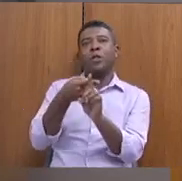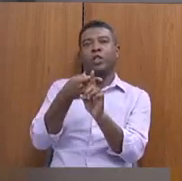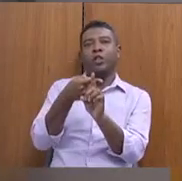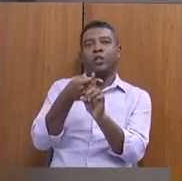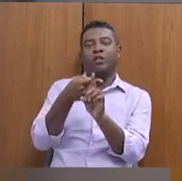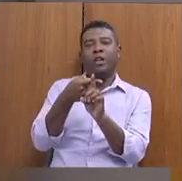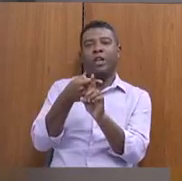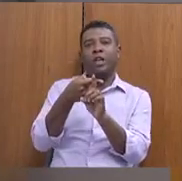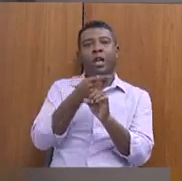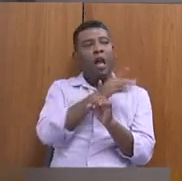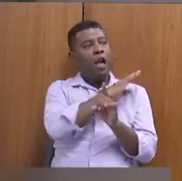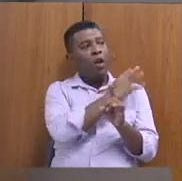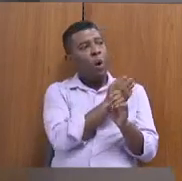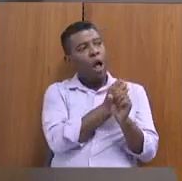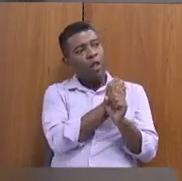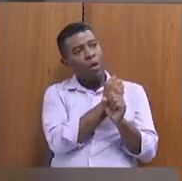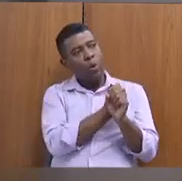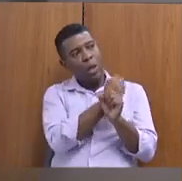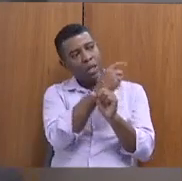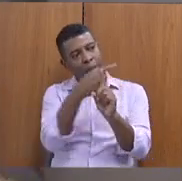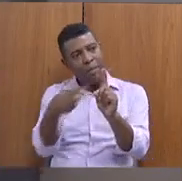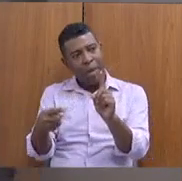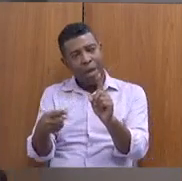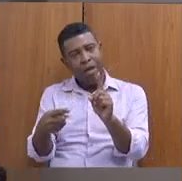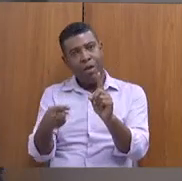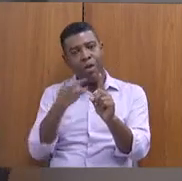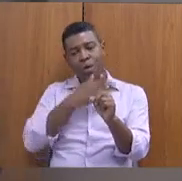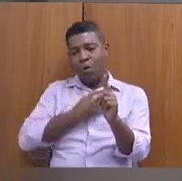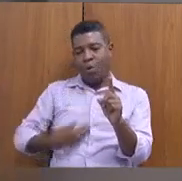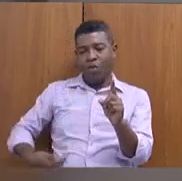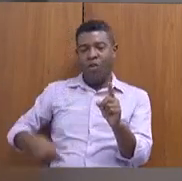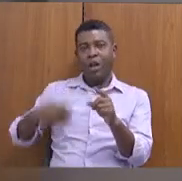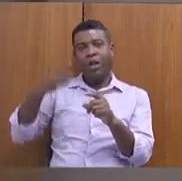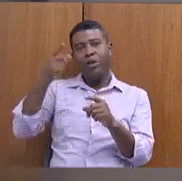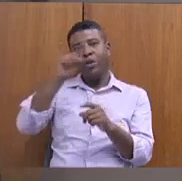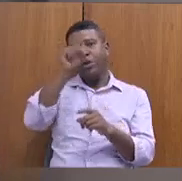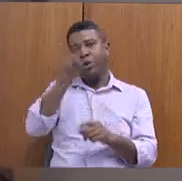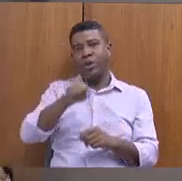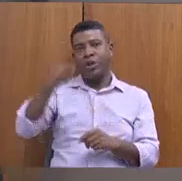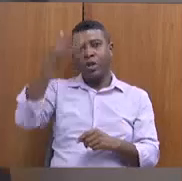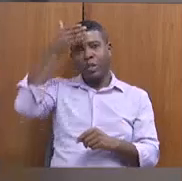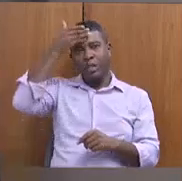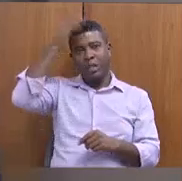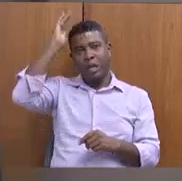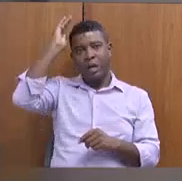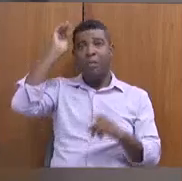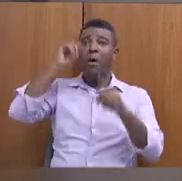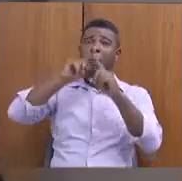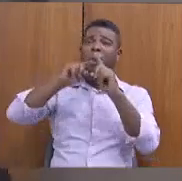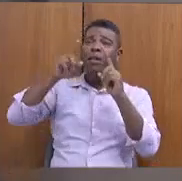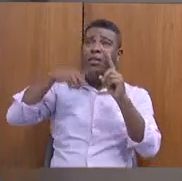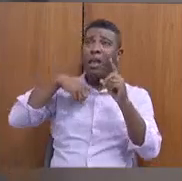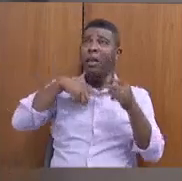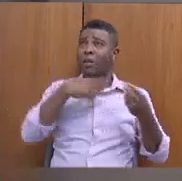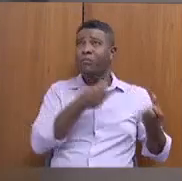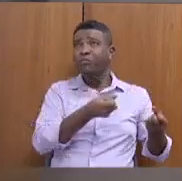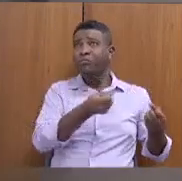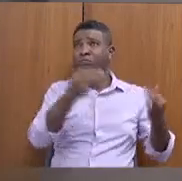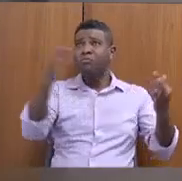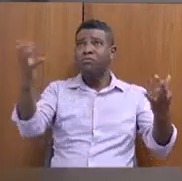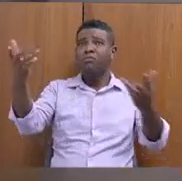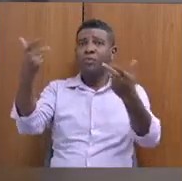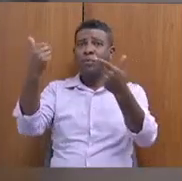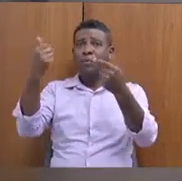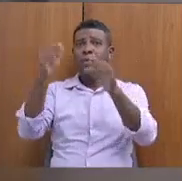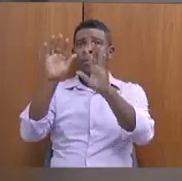quatro anos e meio do governo Zema. Agora, eu acho que tem coisas que ainda precisa avançar muito. Vou dar exemplo. Moradores de